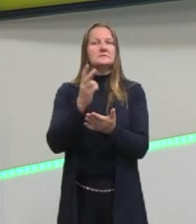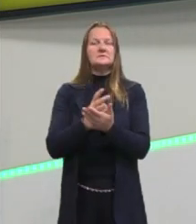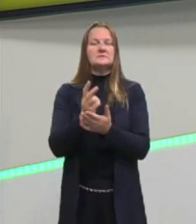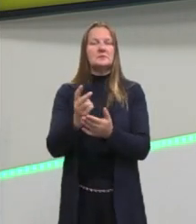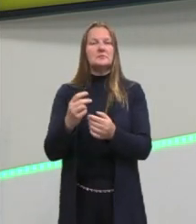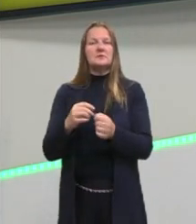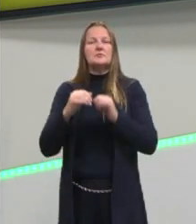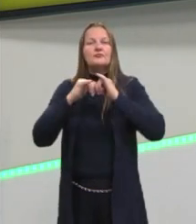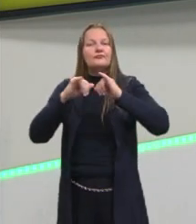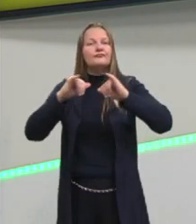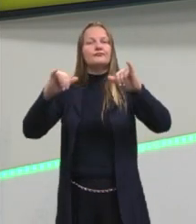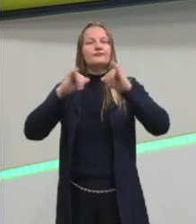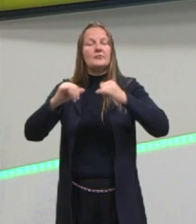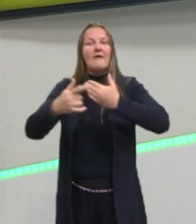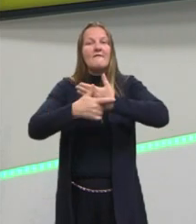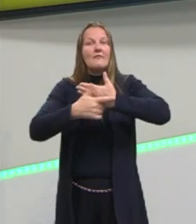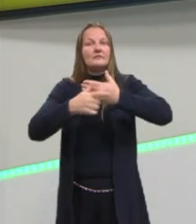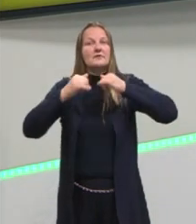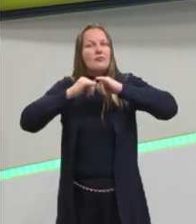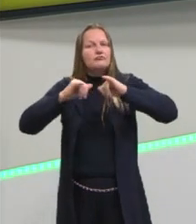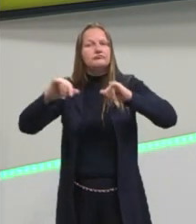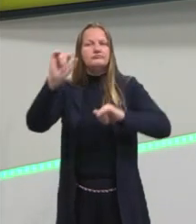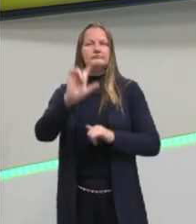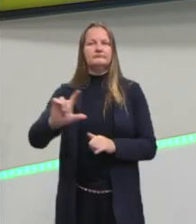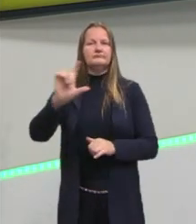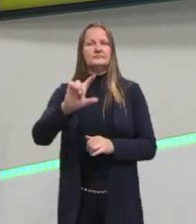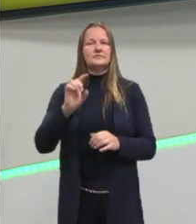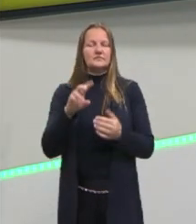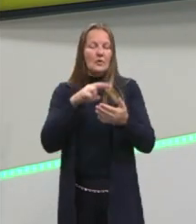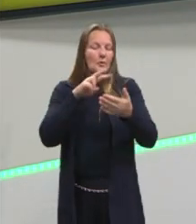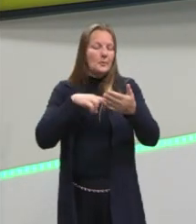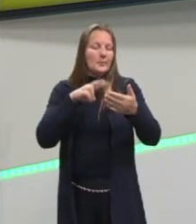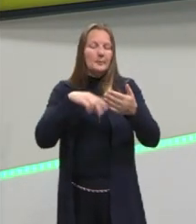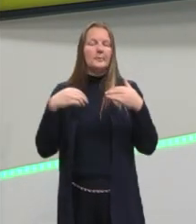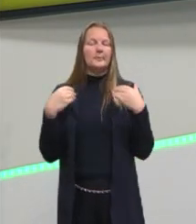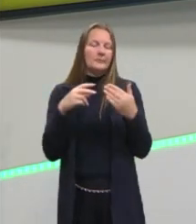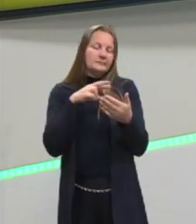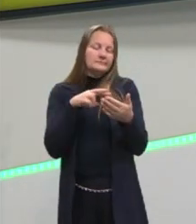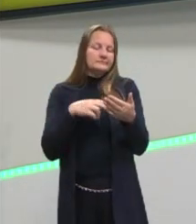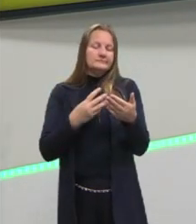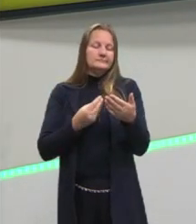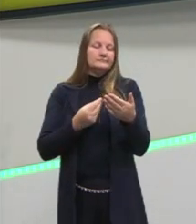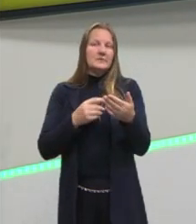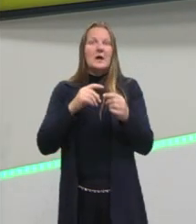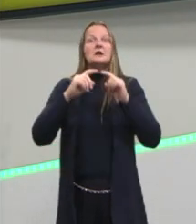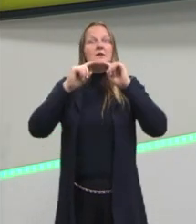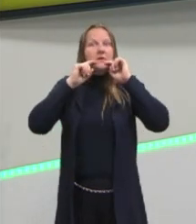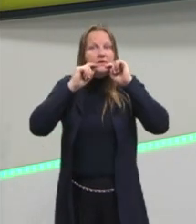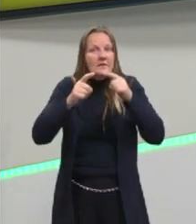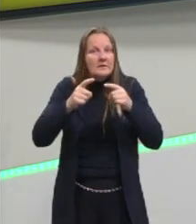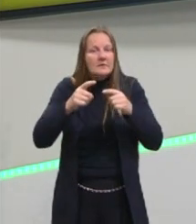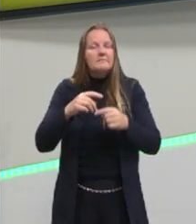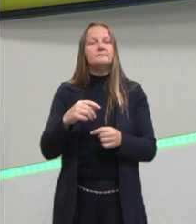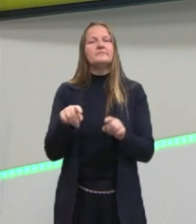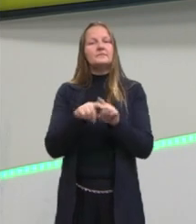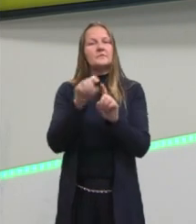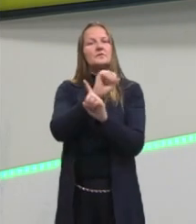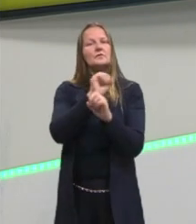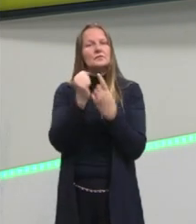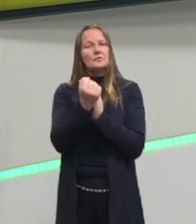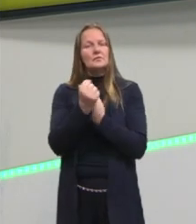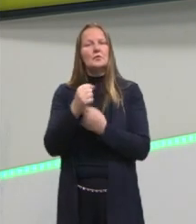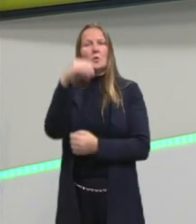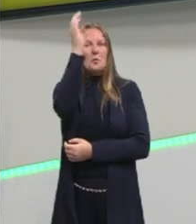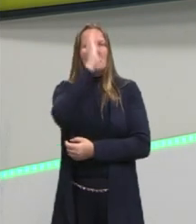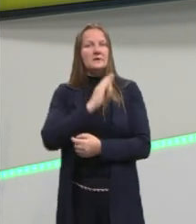veículo, ela não servia mais apenas para uma pessoa se entreter. Ela era um veículo de denúncia social, falar sobre os problemas do